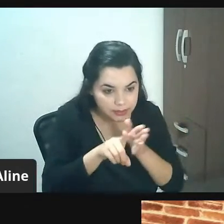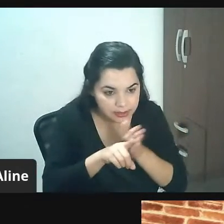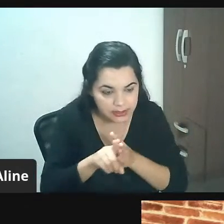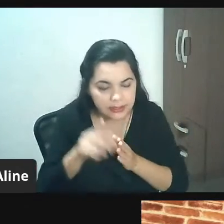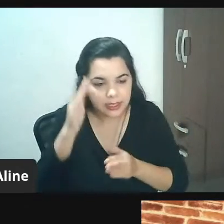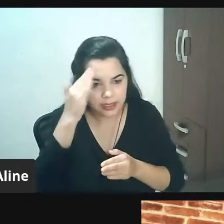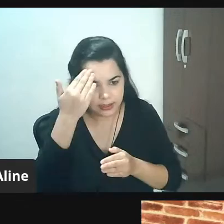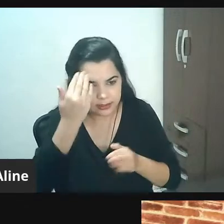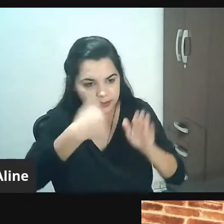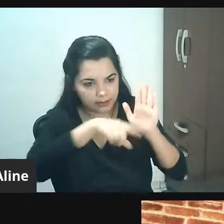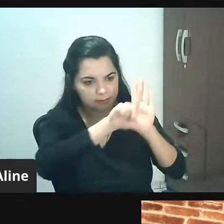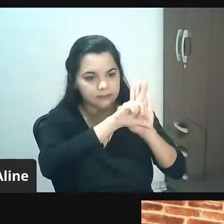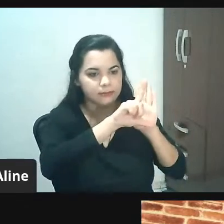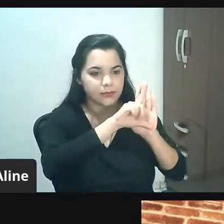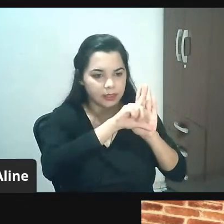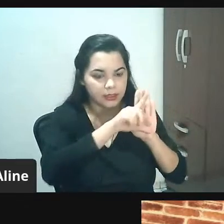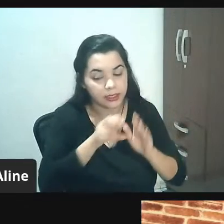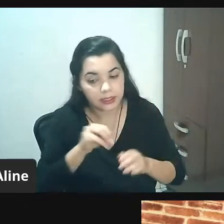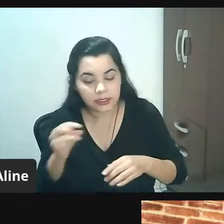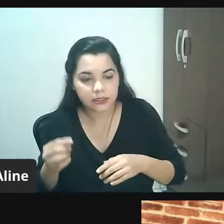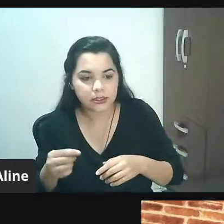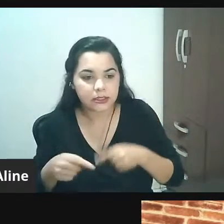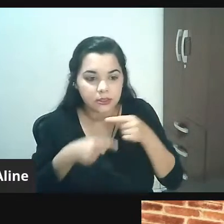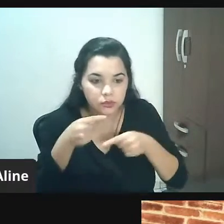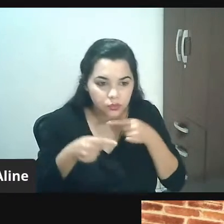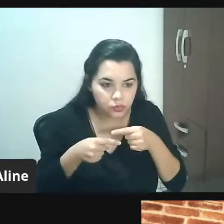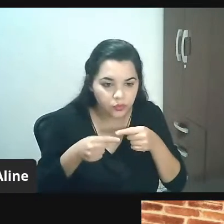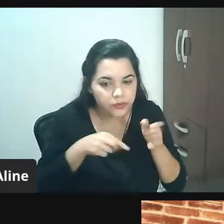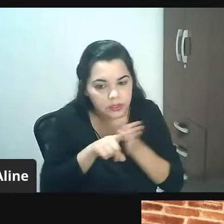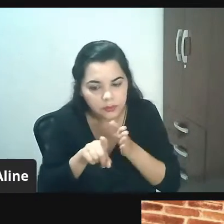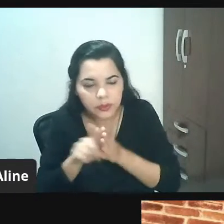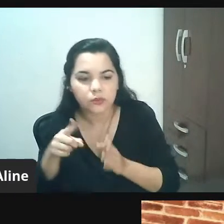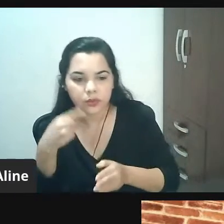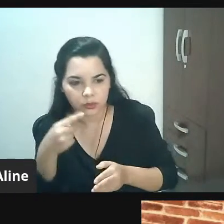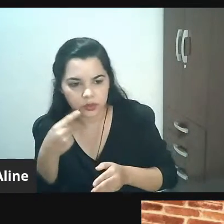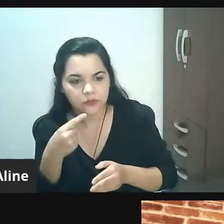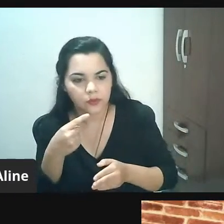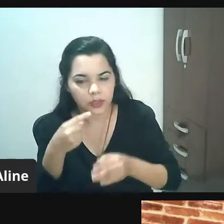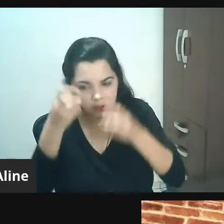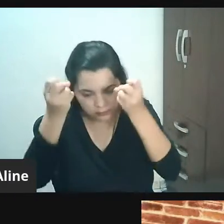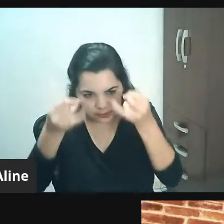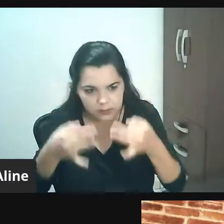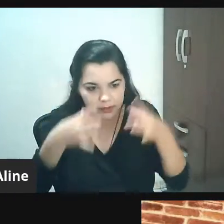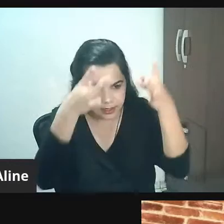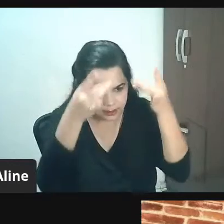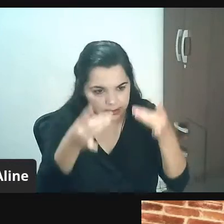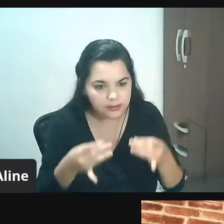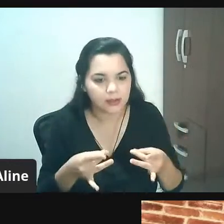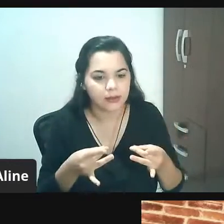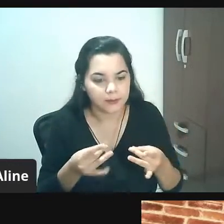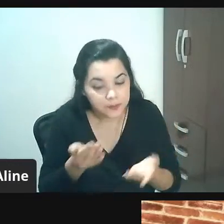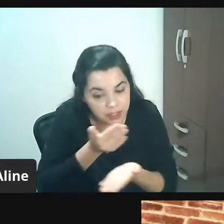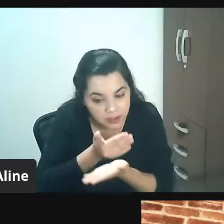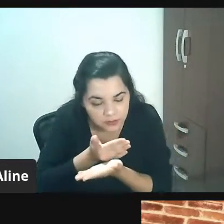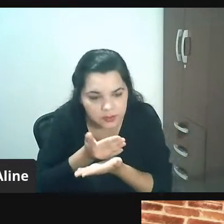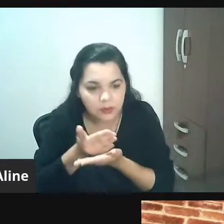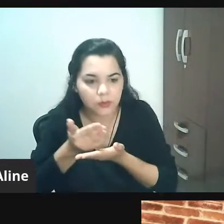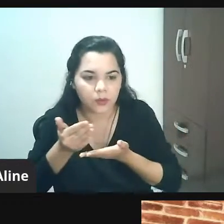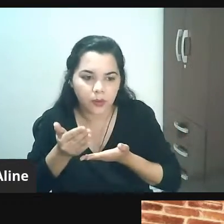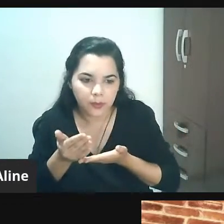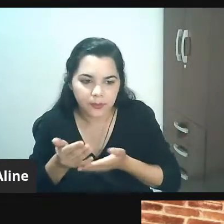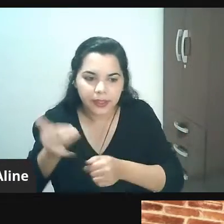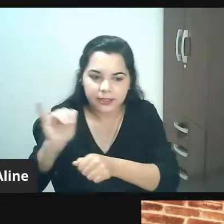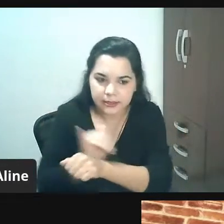não está autorizado se tiver dúvida consultar um bom advogado porque aí a partir daí é que você vai desenvolver a sua estratégia